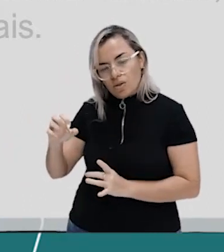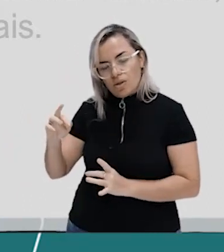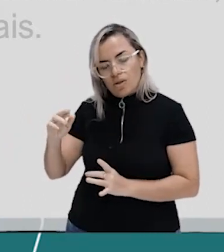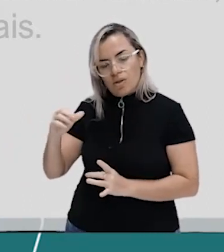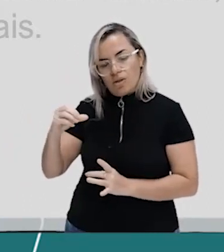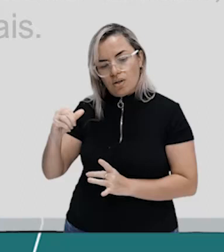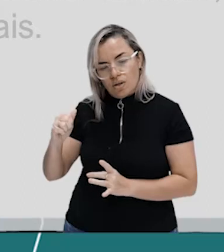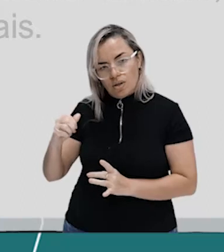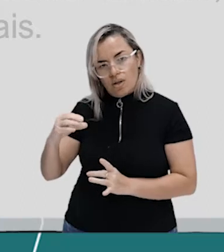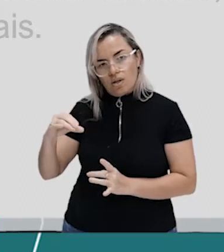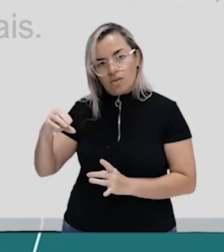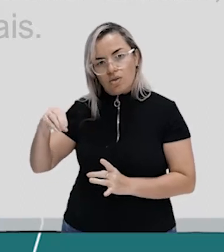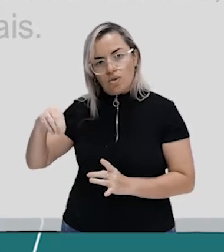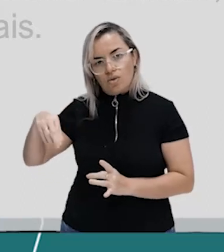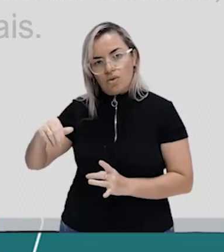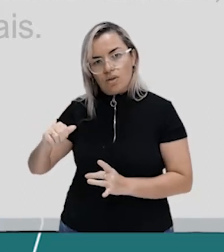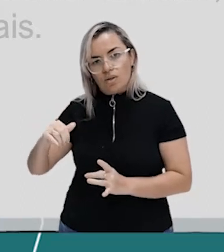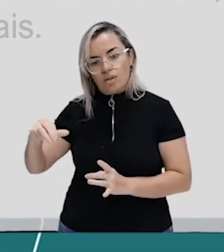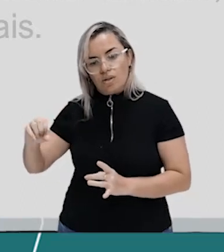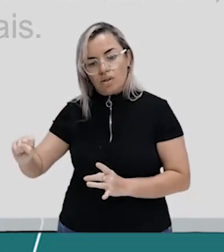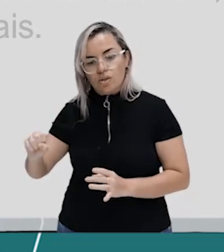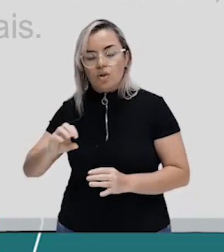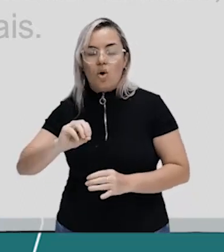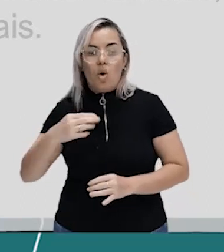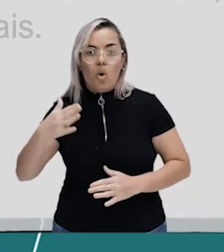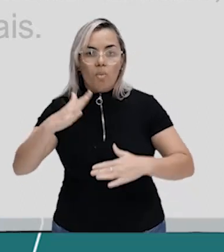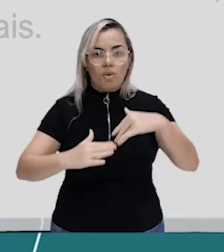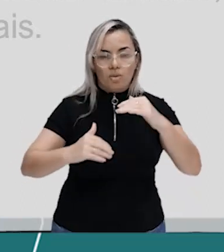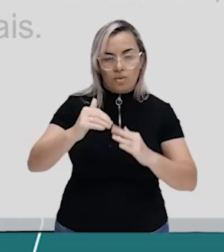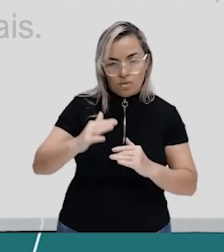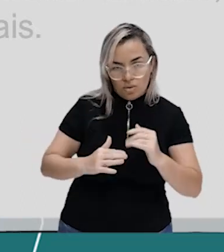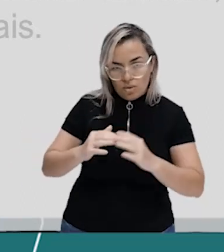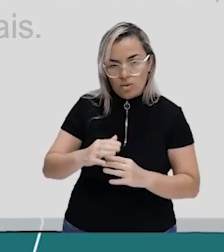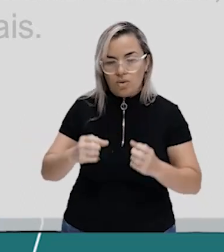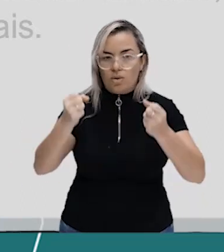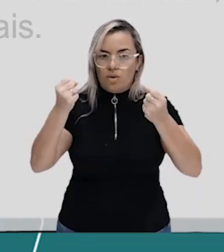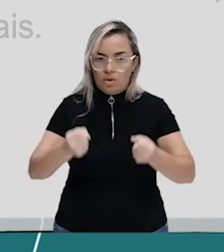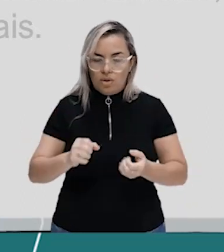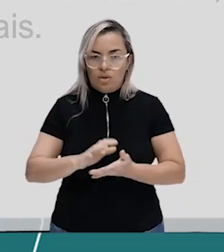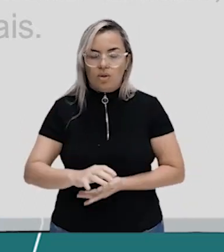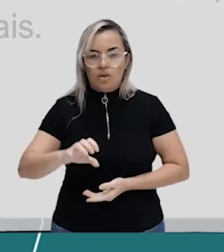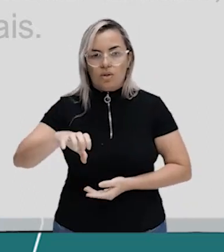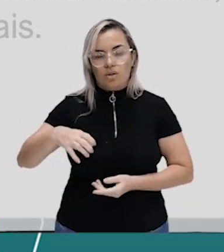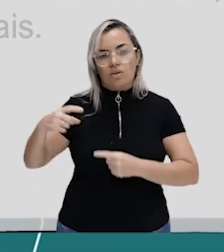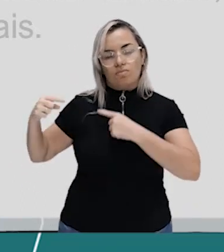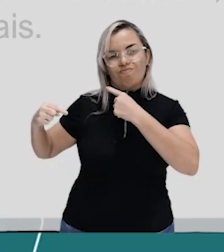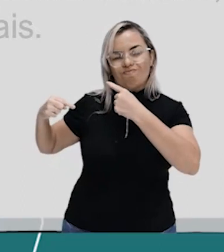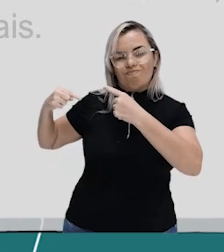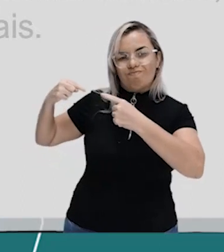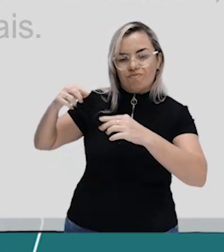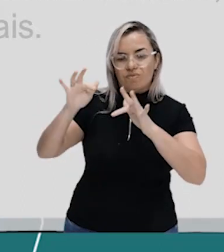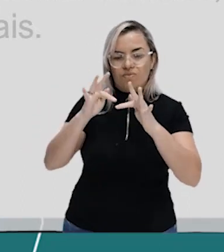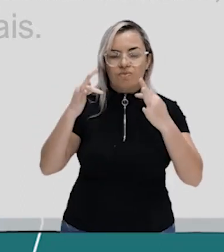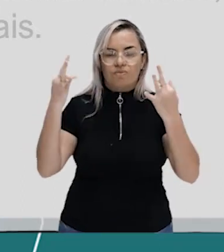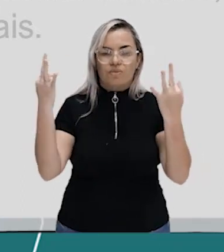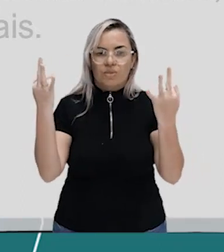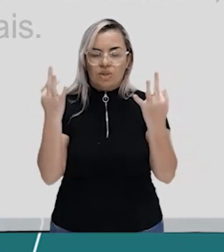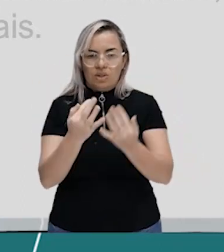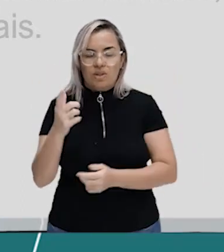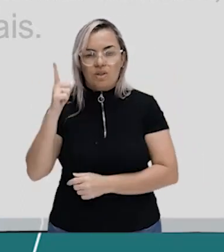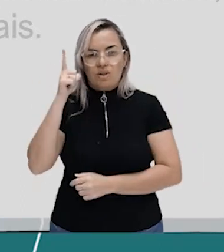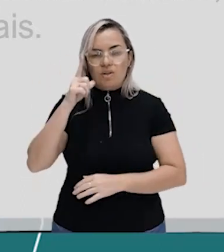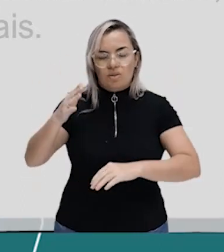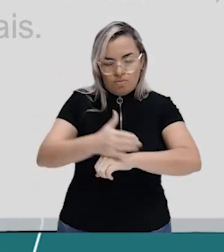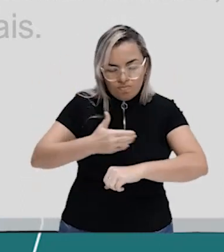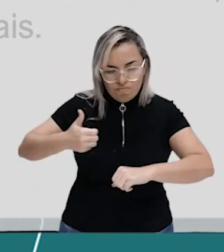atenção. Pode acontecer que de uma geração para outra, uma família consiga